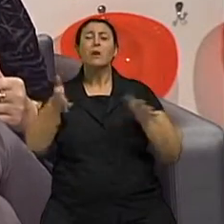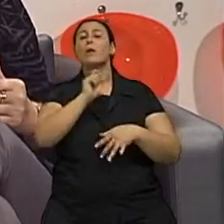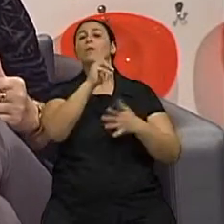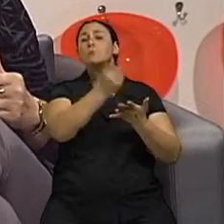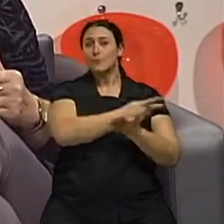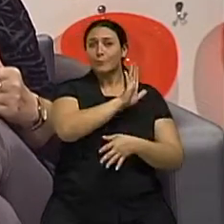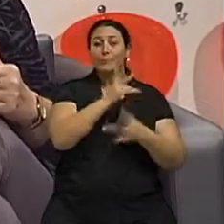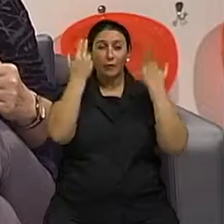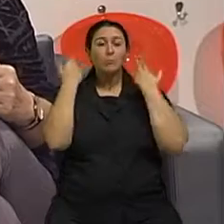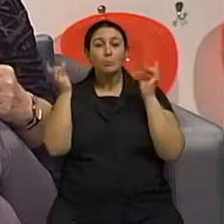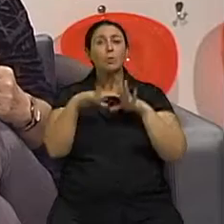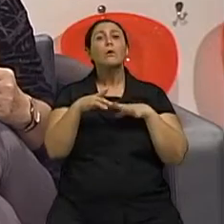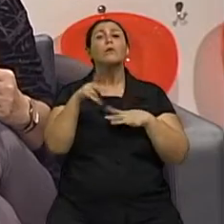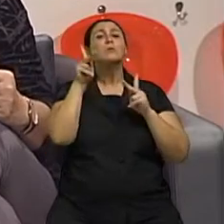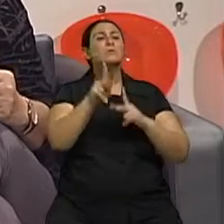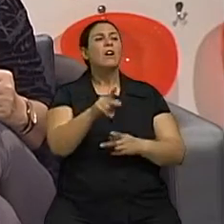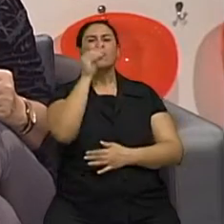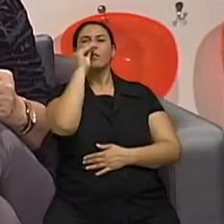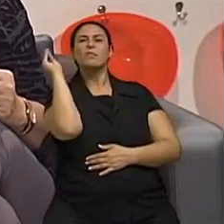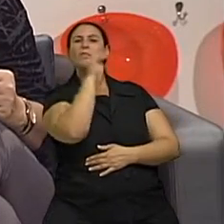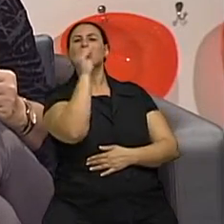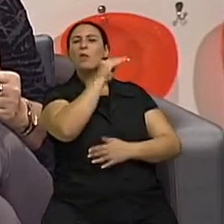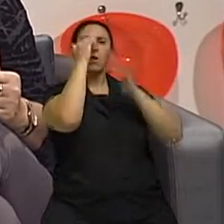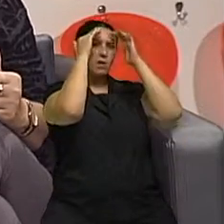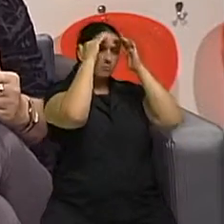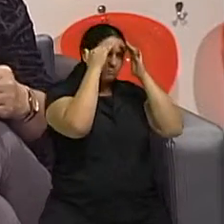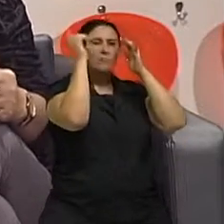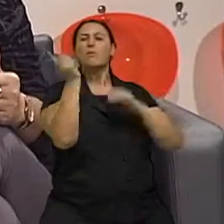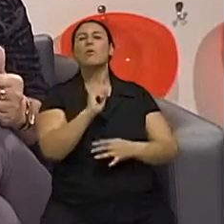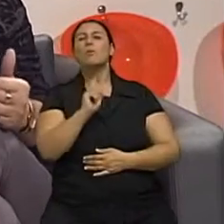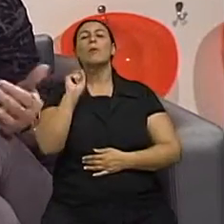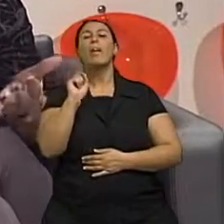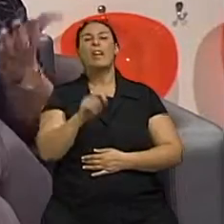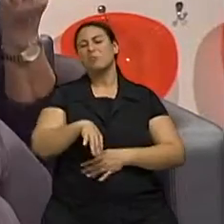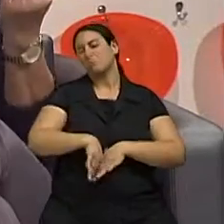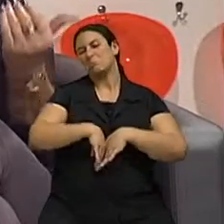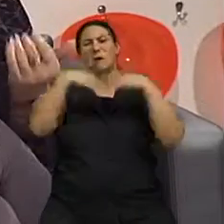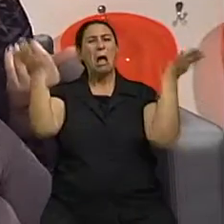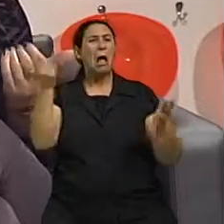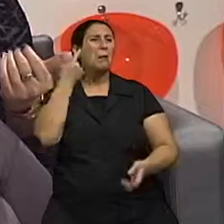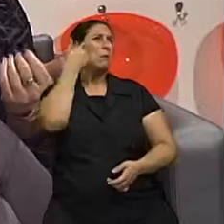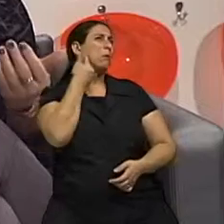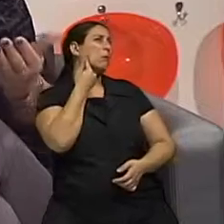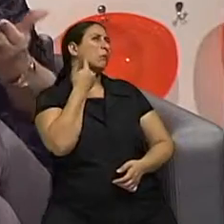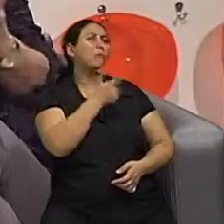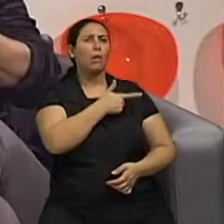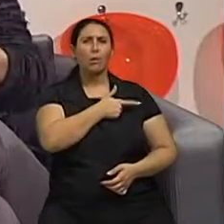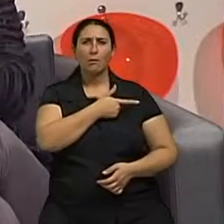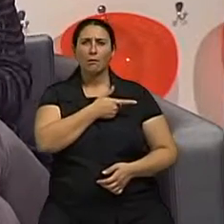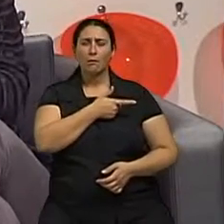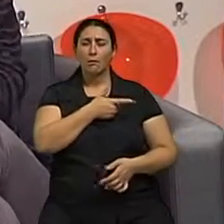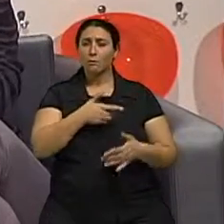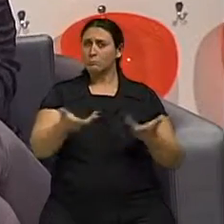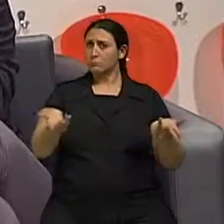As pessoas não obedecem o pós-operatório e dizem assim, ah, mas ficou a cicatriz. Mas a